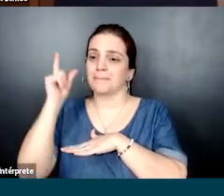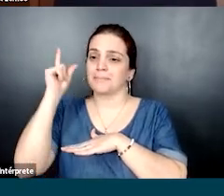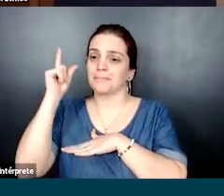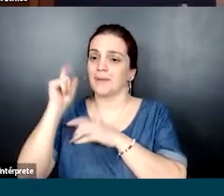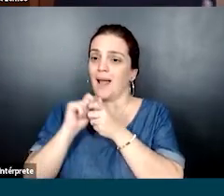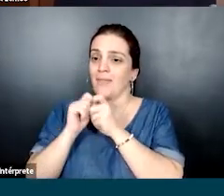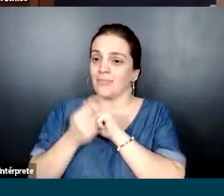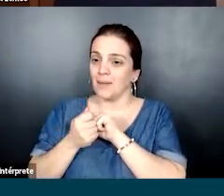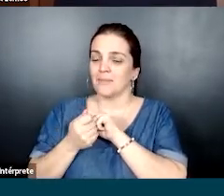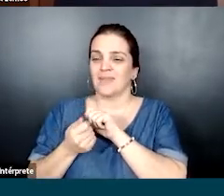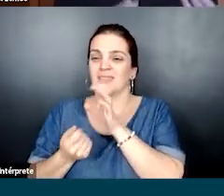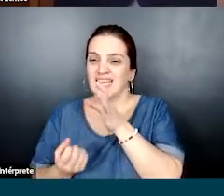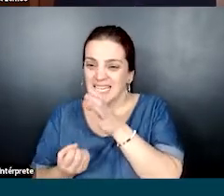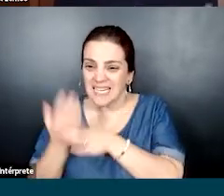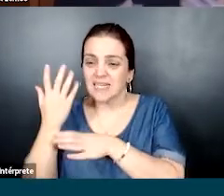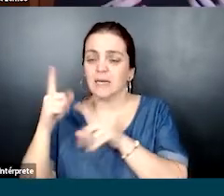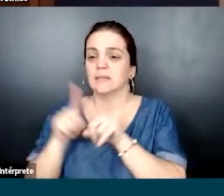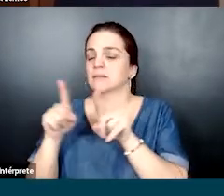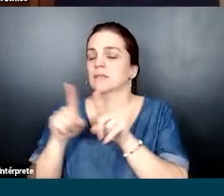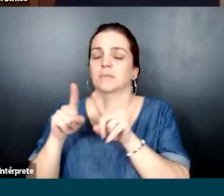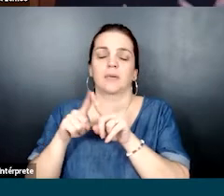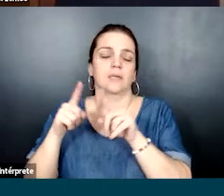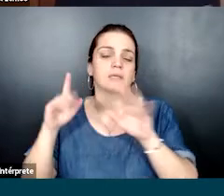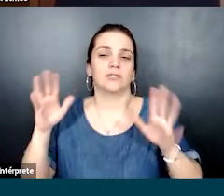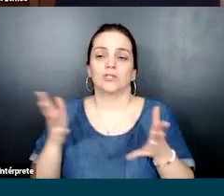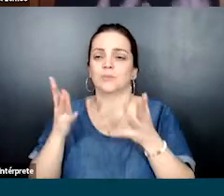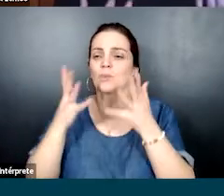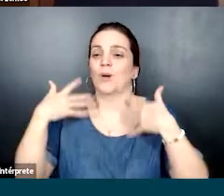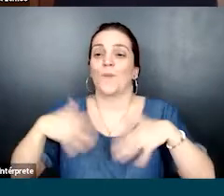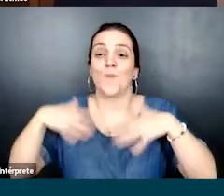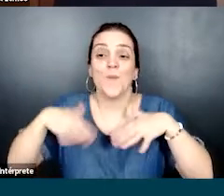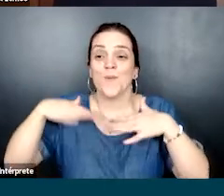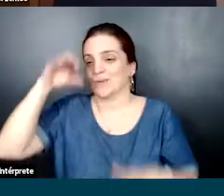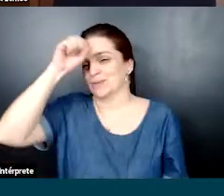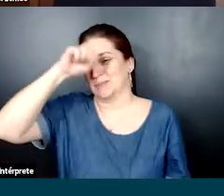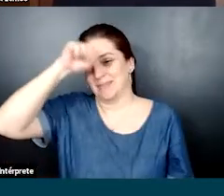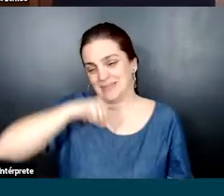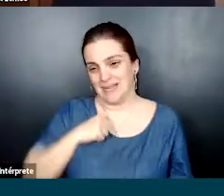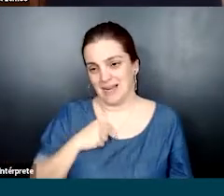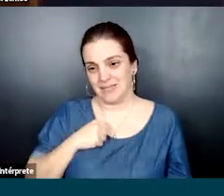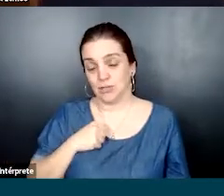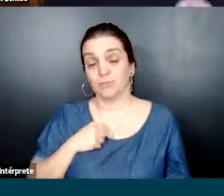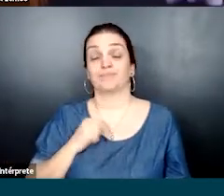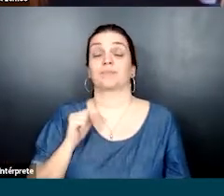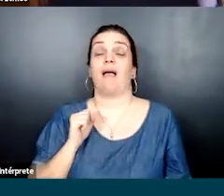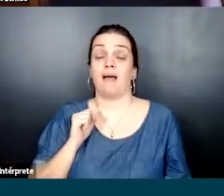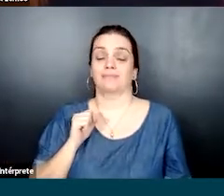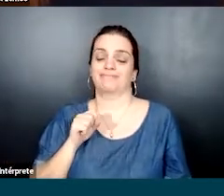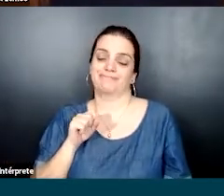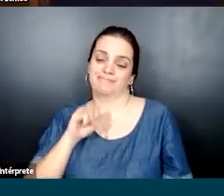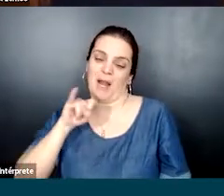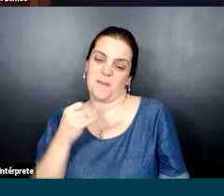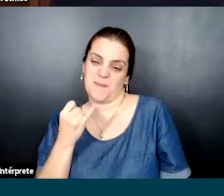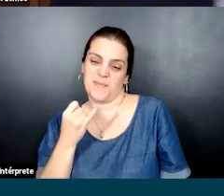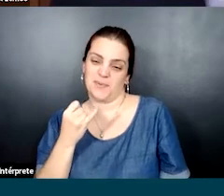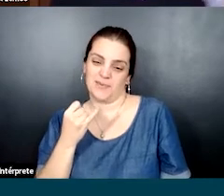valor até diferente, né? Porque adaptar e criar também estimula demais o aprendizado. E aí, por